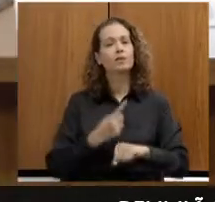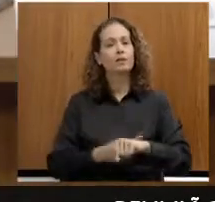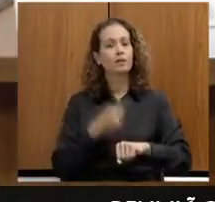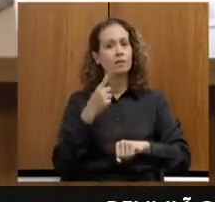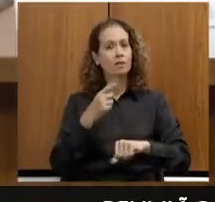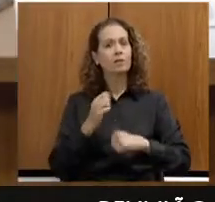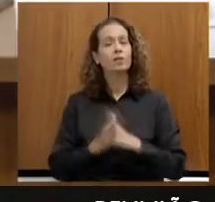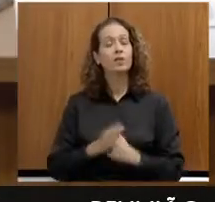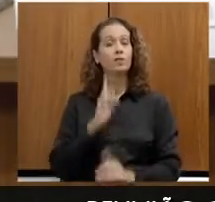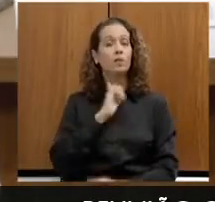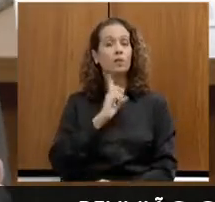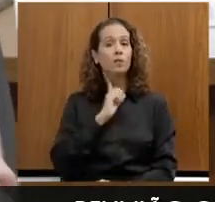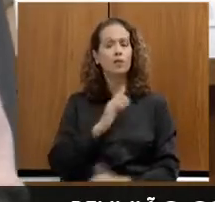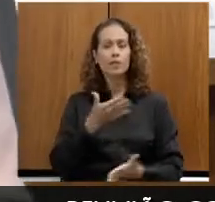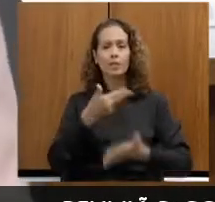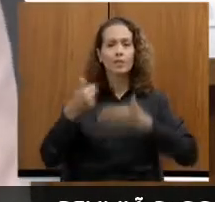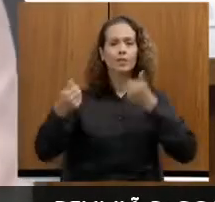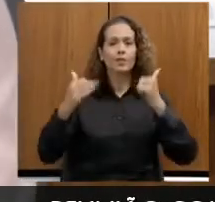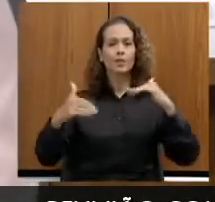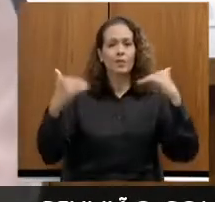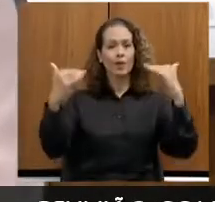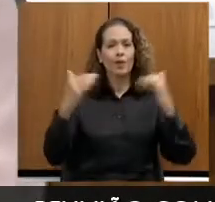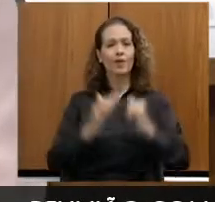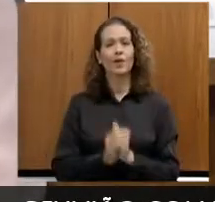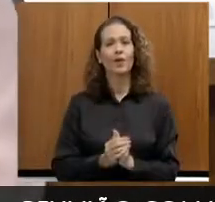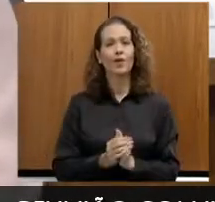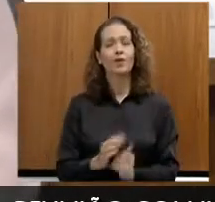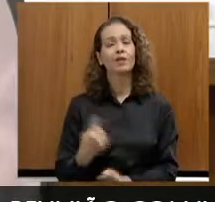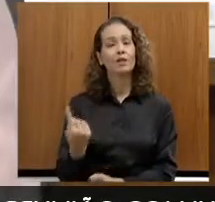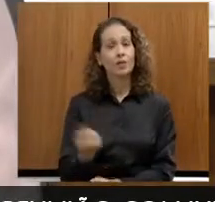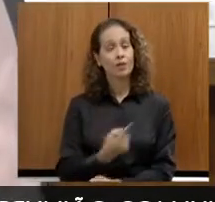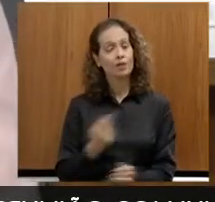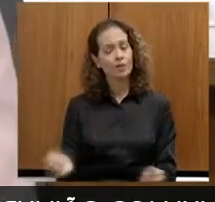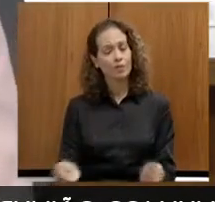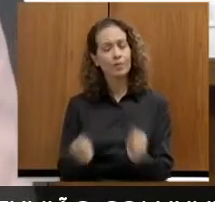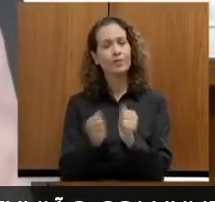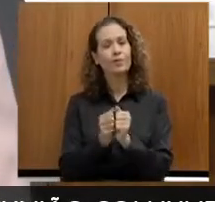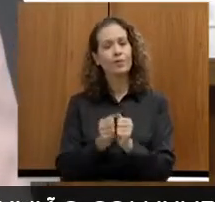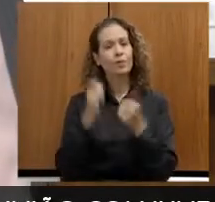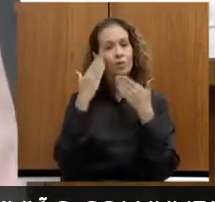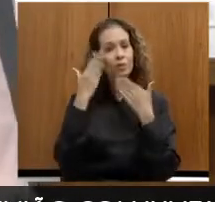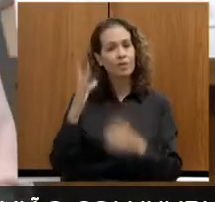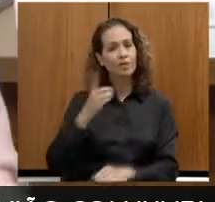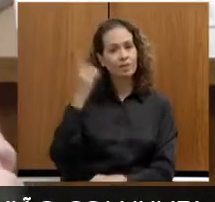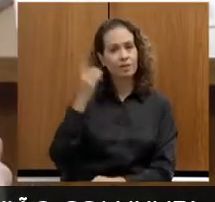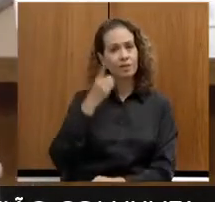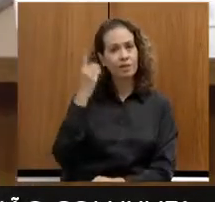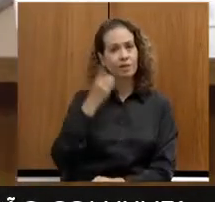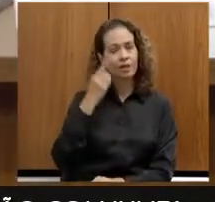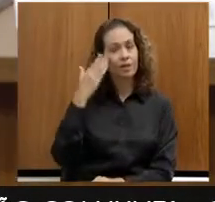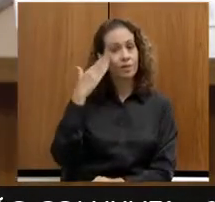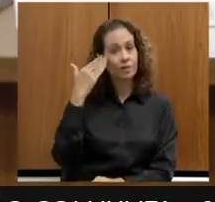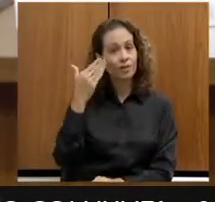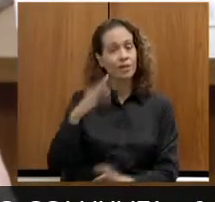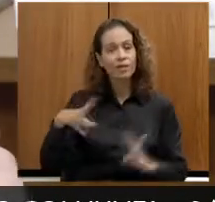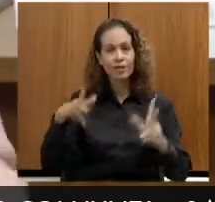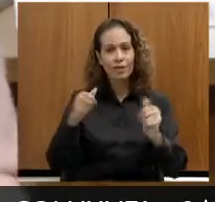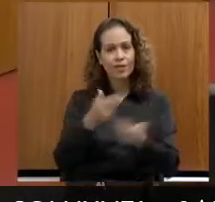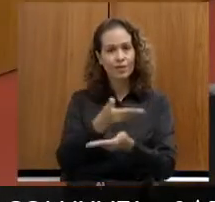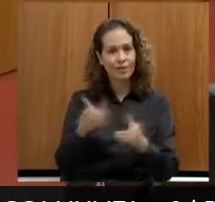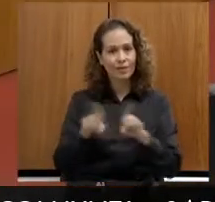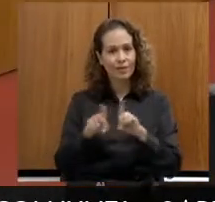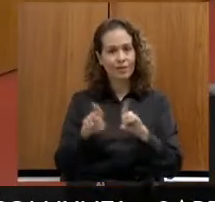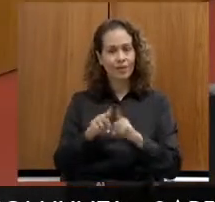fazer uma Minas melhor. E é isso lá na CEDES que nós estamos imbuindo. Então, muito obrigada, deputado. Muito obrigada a todos também.